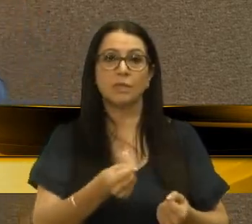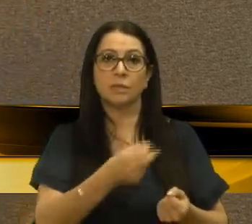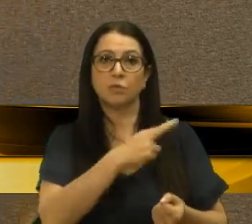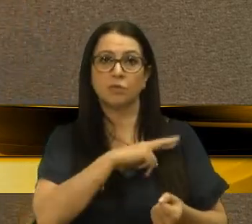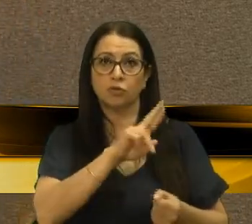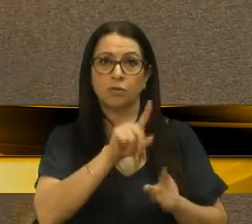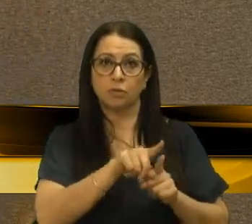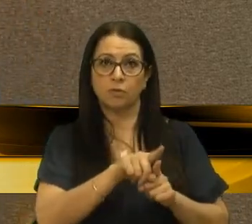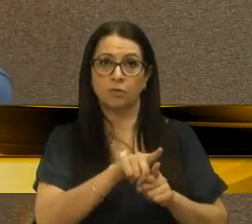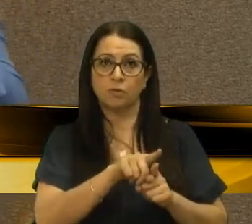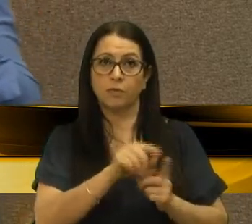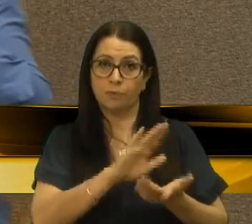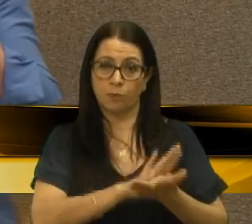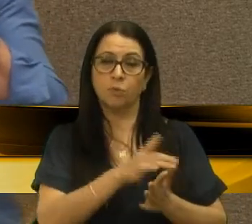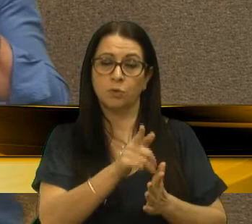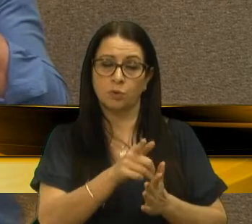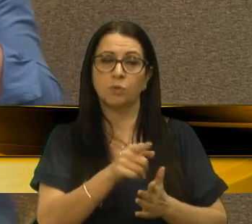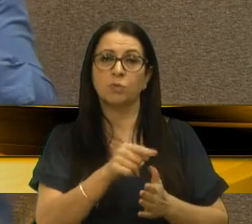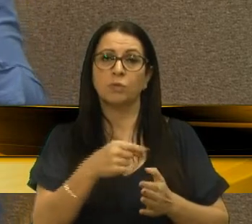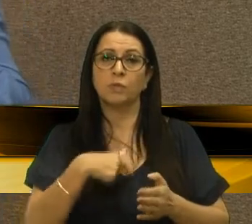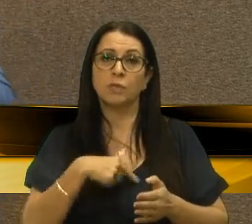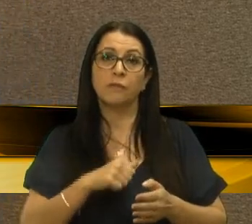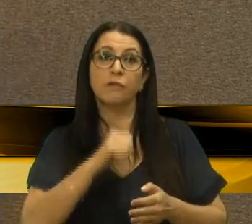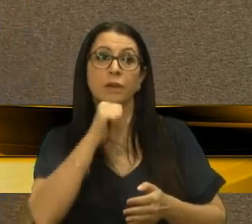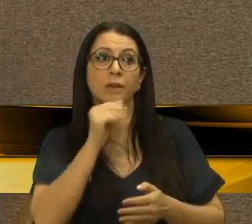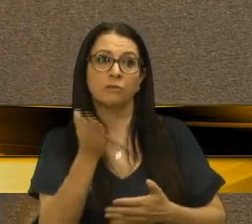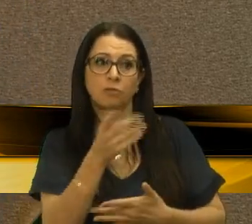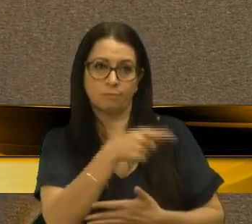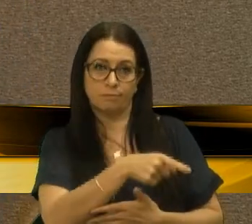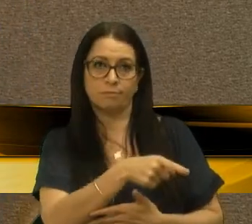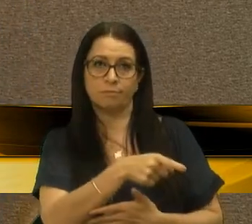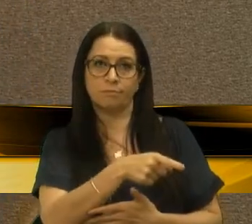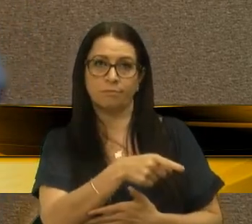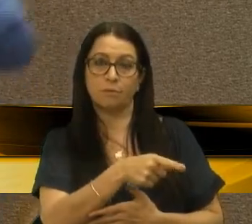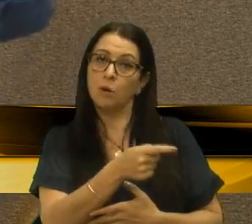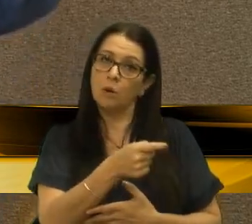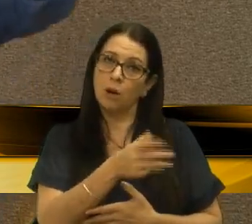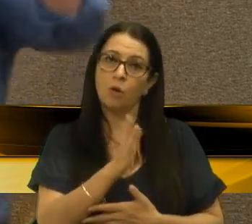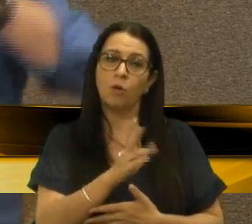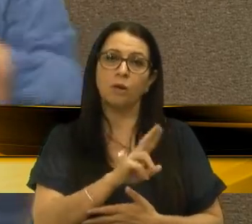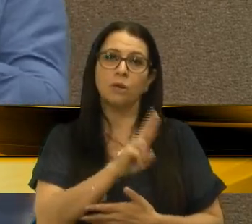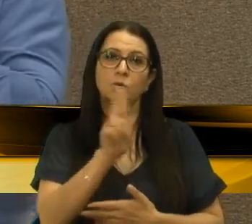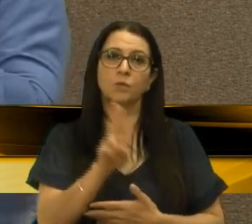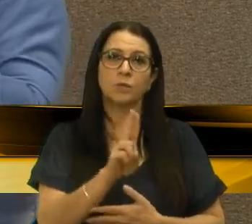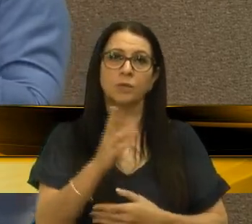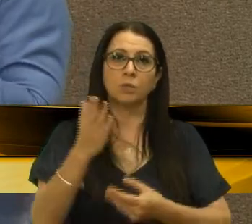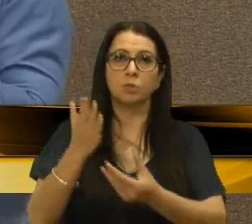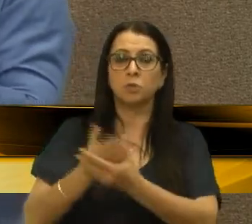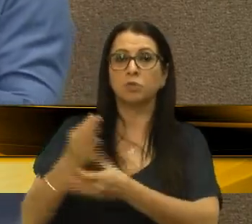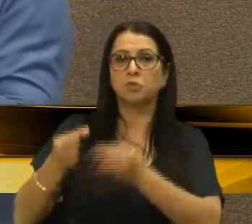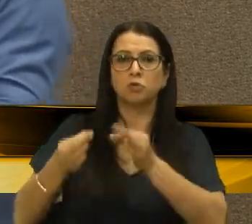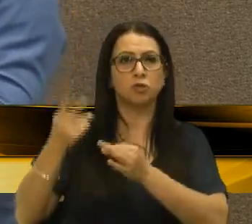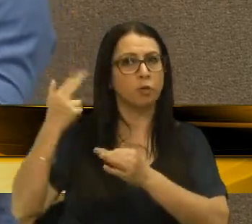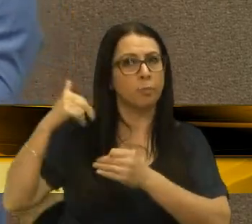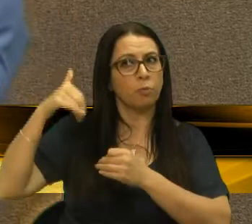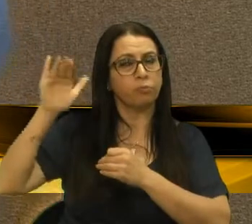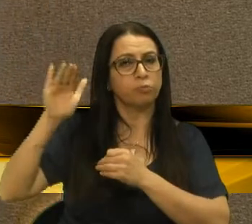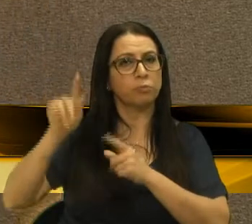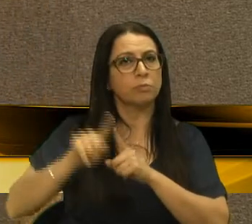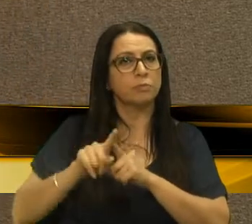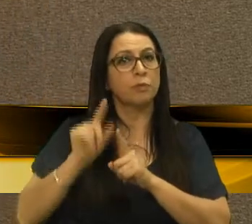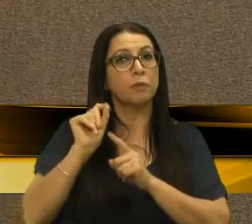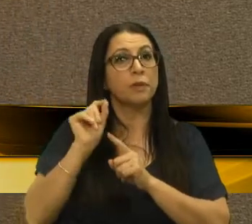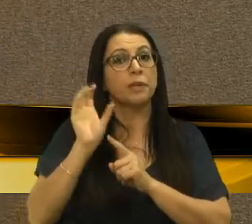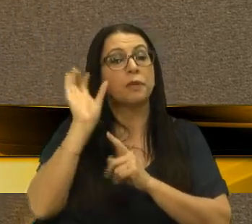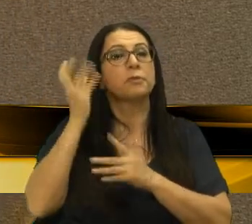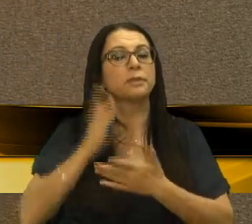advertência ao nobre Edil, que agora está sendo usado na justiça comum lá fora. E vamos ver o que